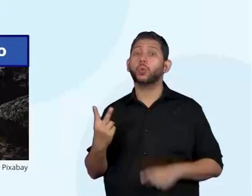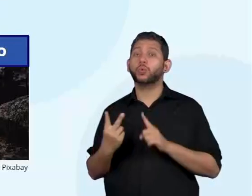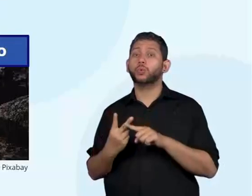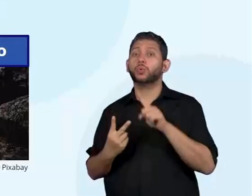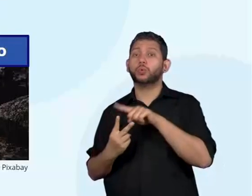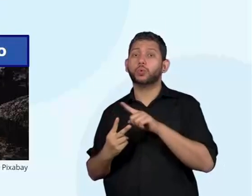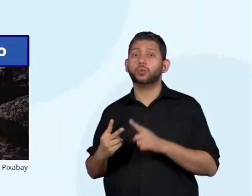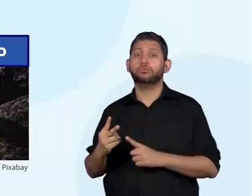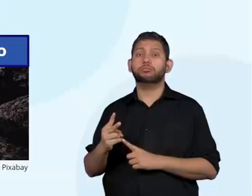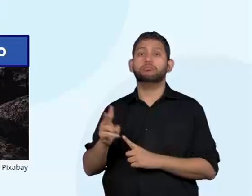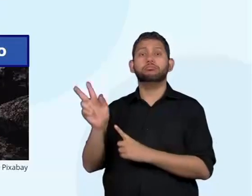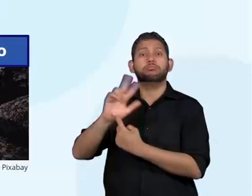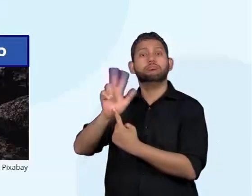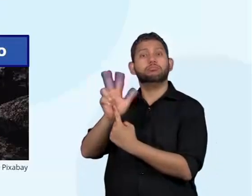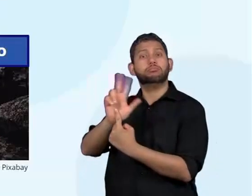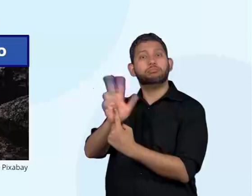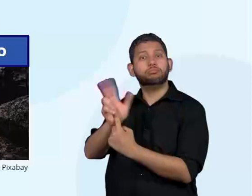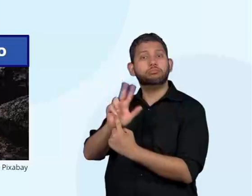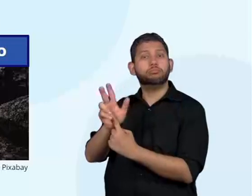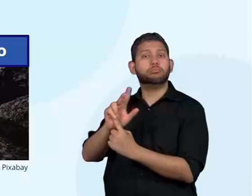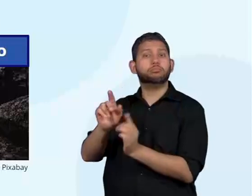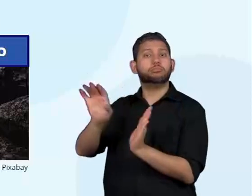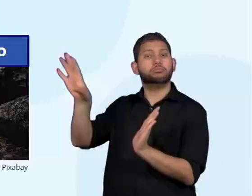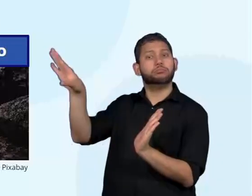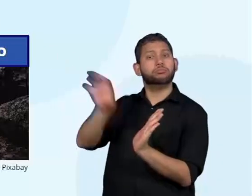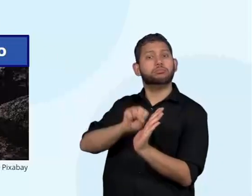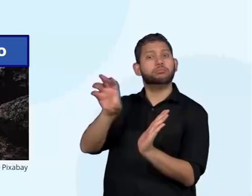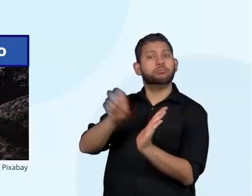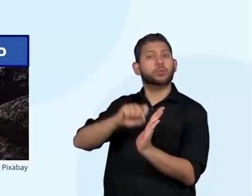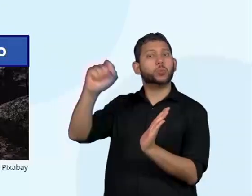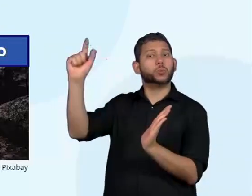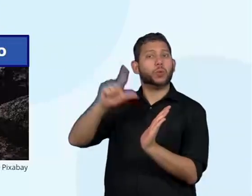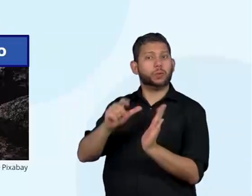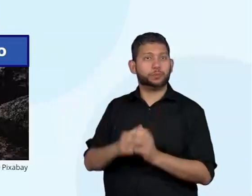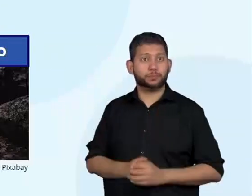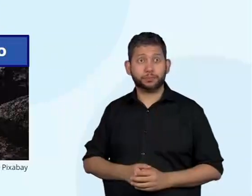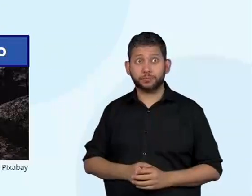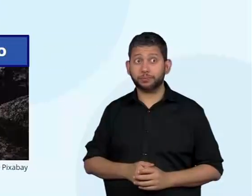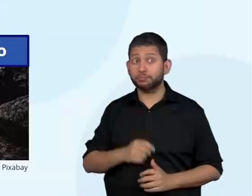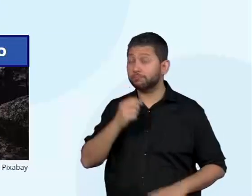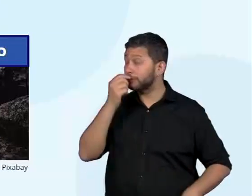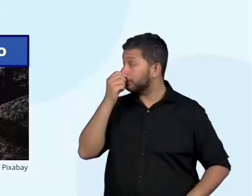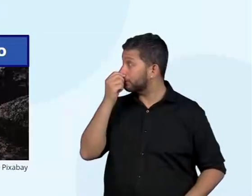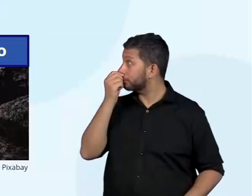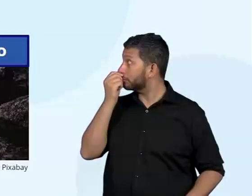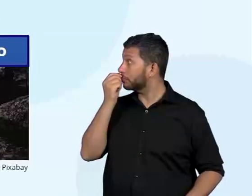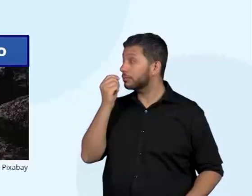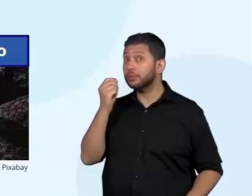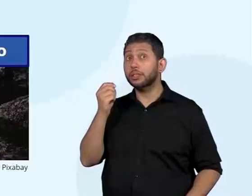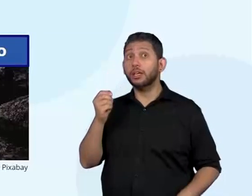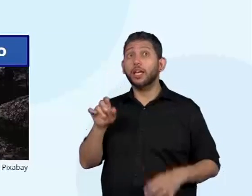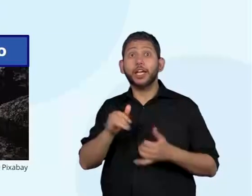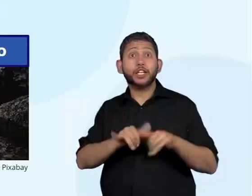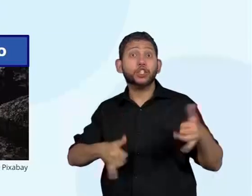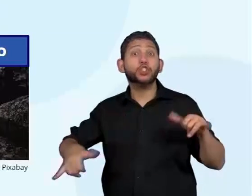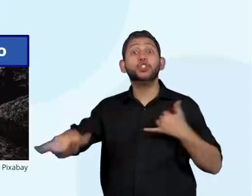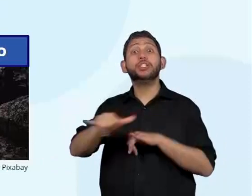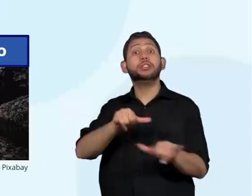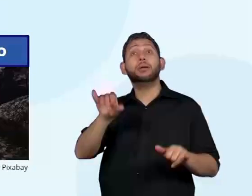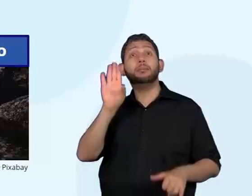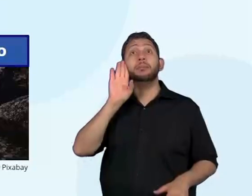Fonte de energia. As fontes primárias de energia são os